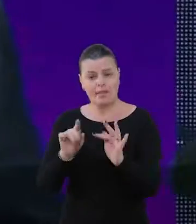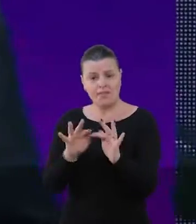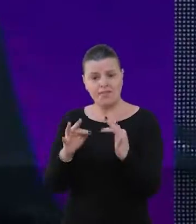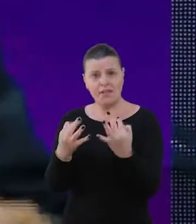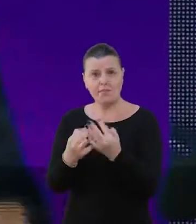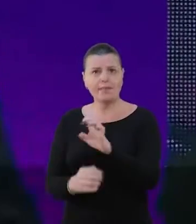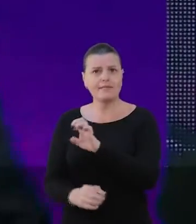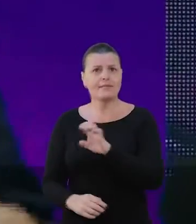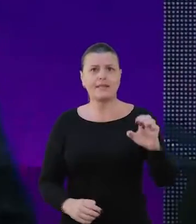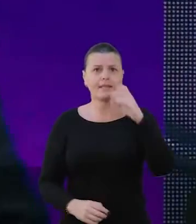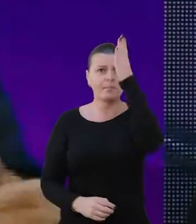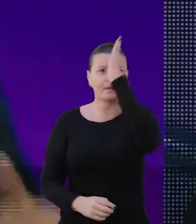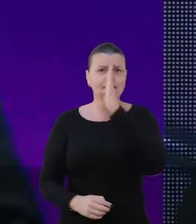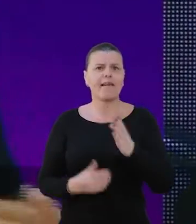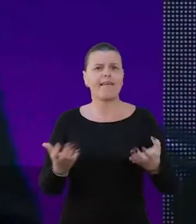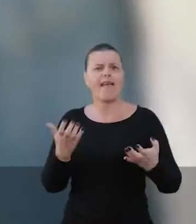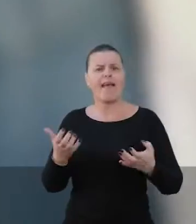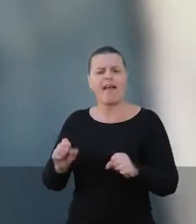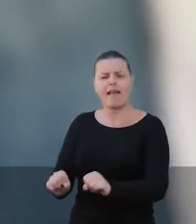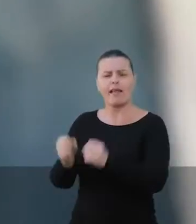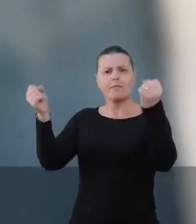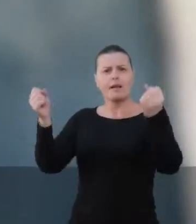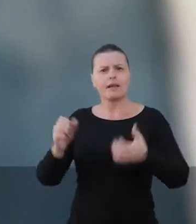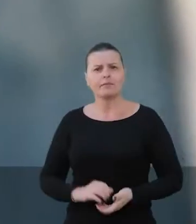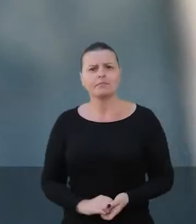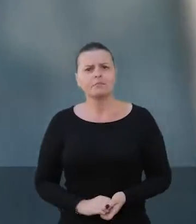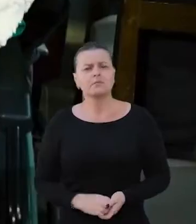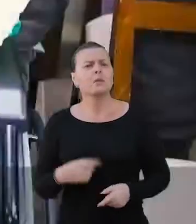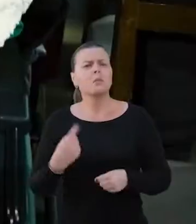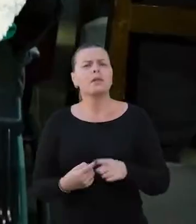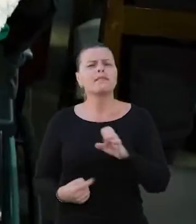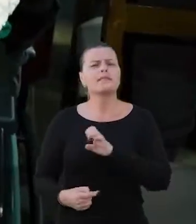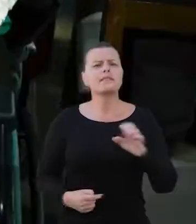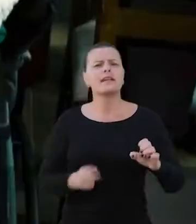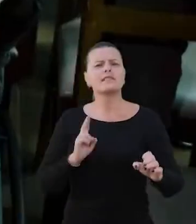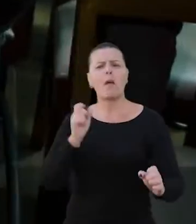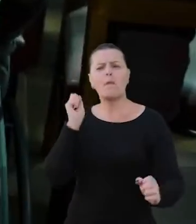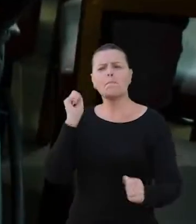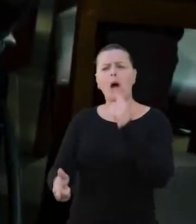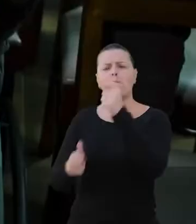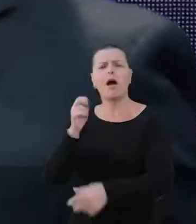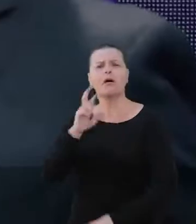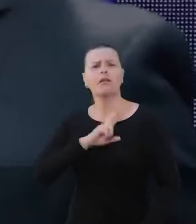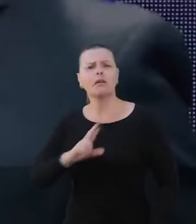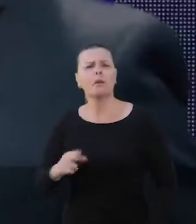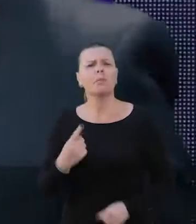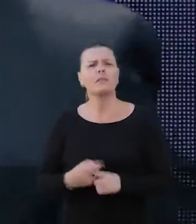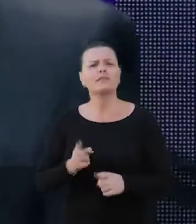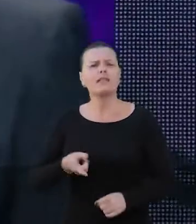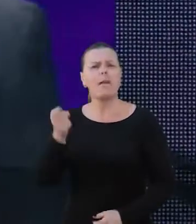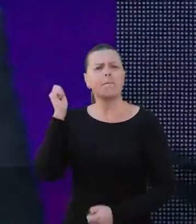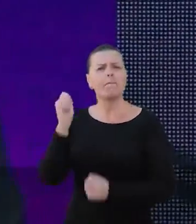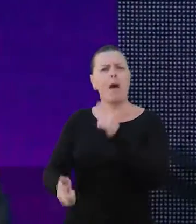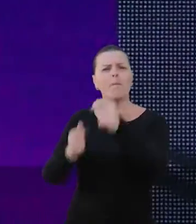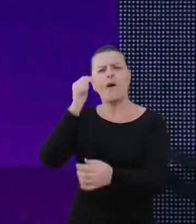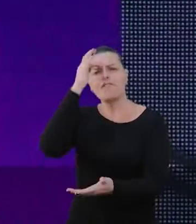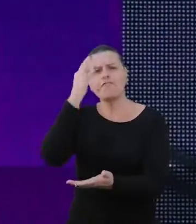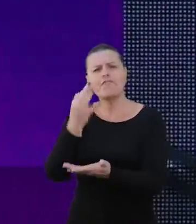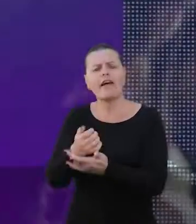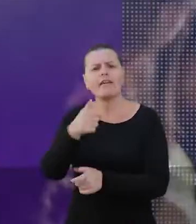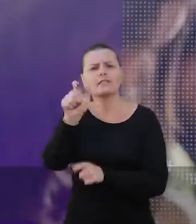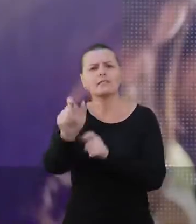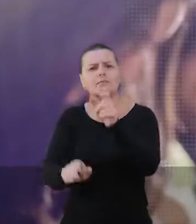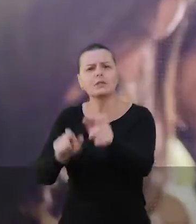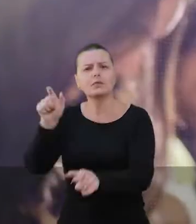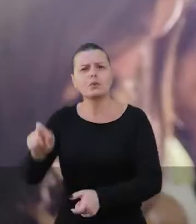família que a esquerda brasileira tenta destruir. Por que vocês atacam as religiões? Por que vocês atacam a fé das